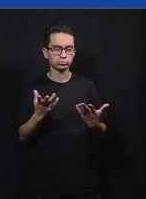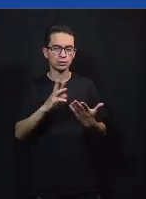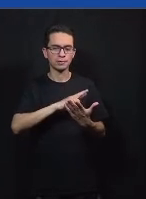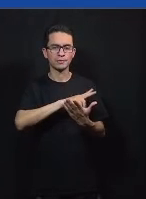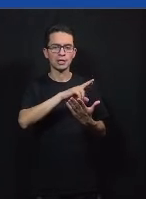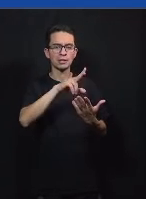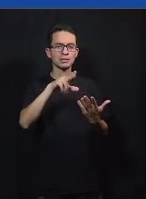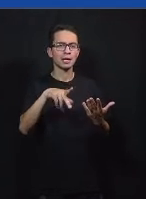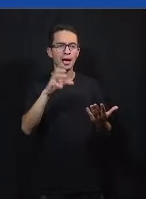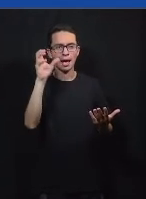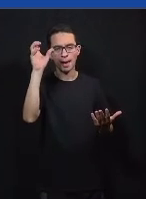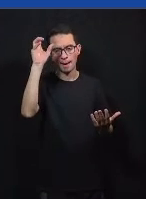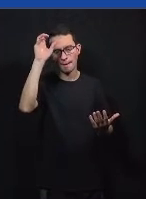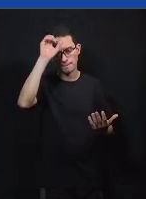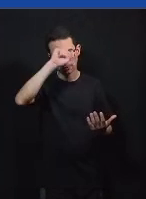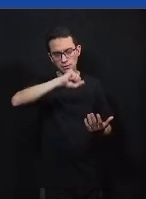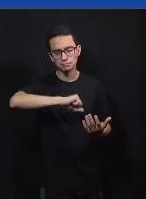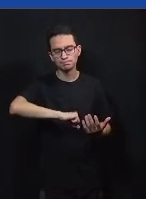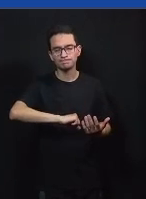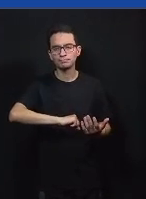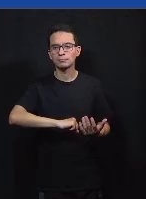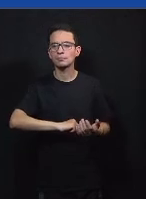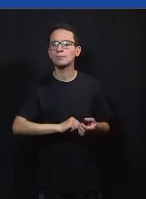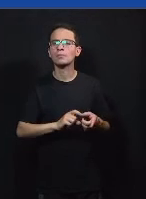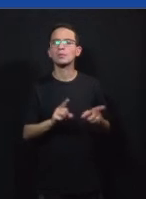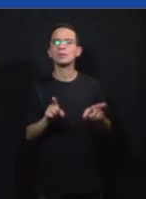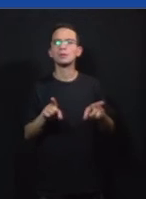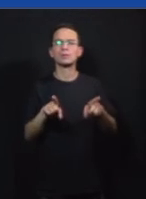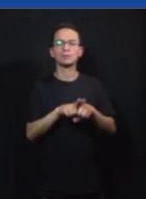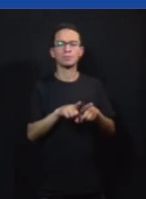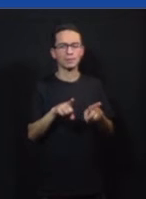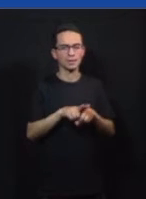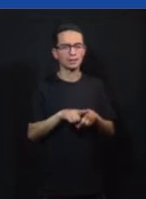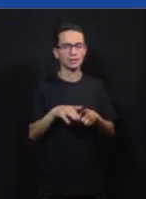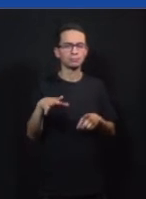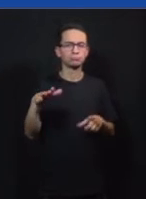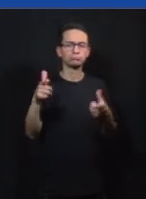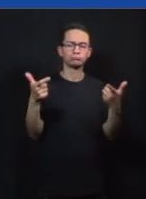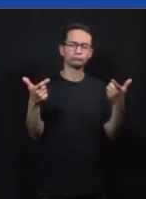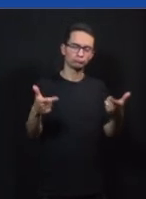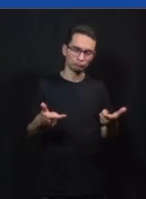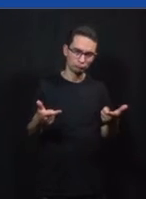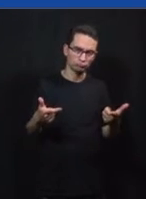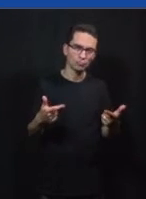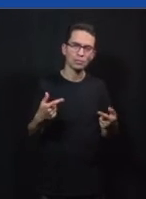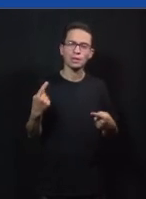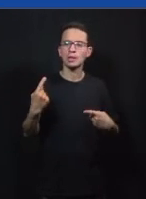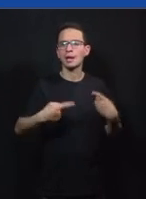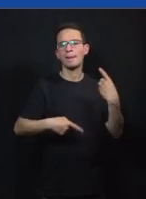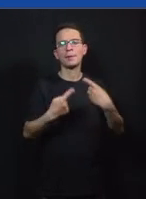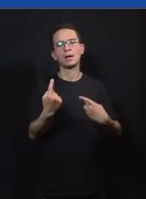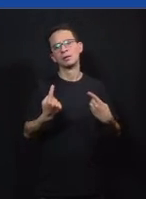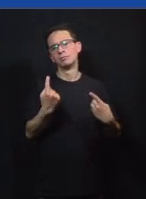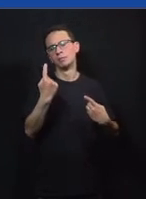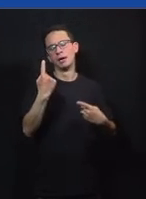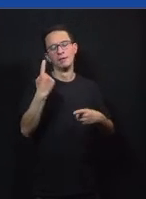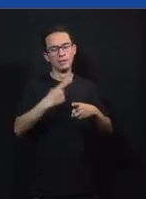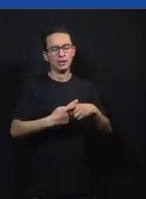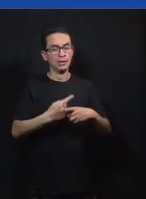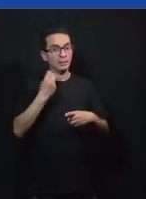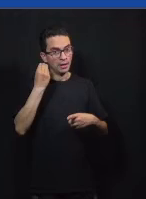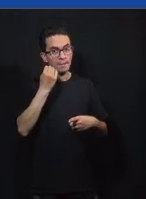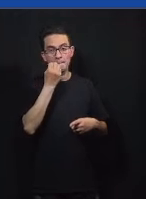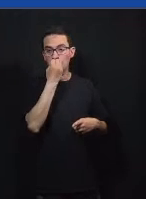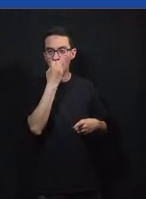do espaço e eu frisar que é um espaço porque você participar de um debate uma vez pode ser uma experiência positiva